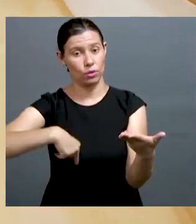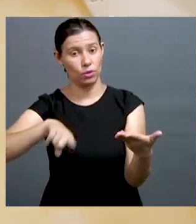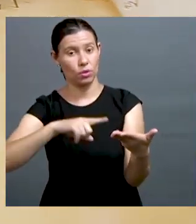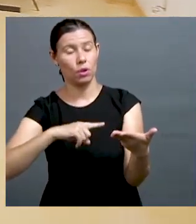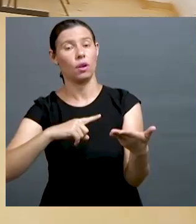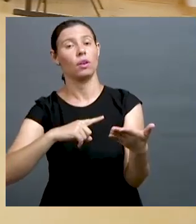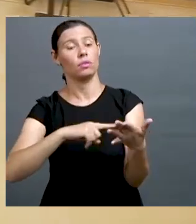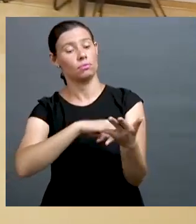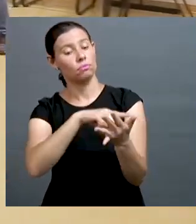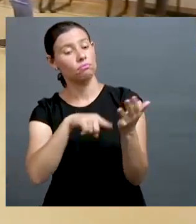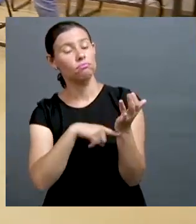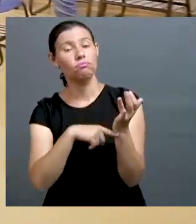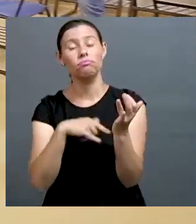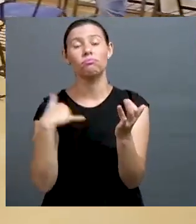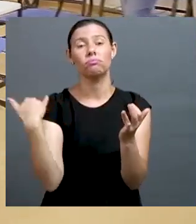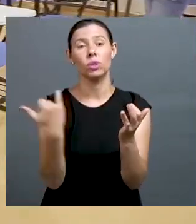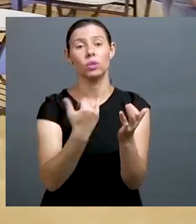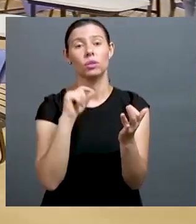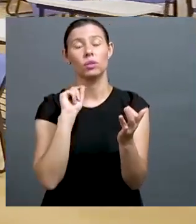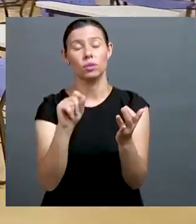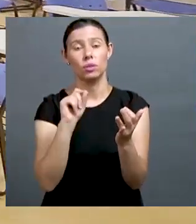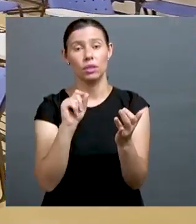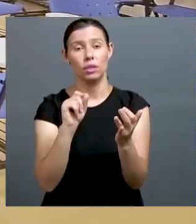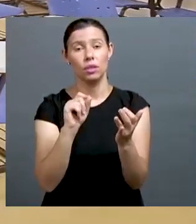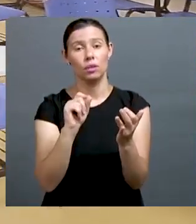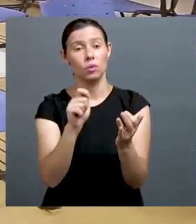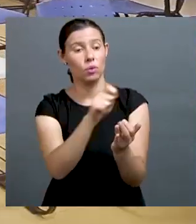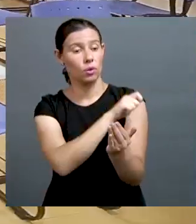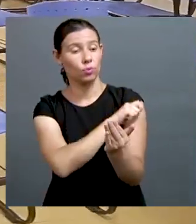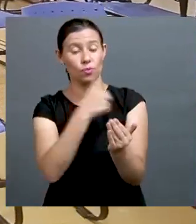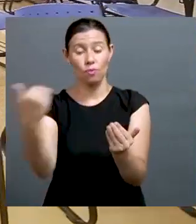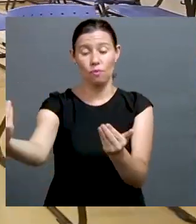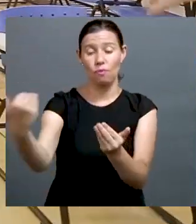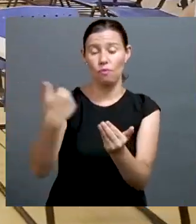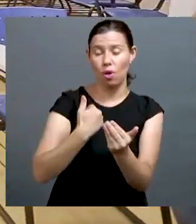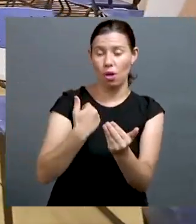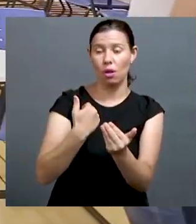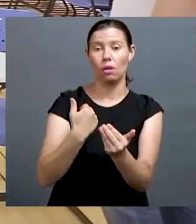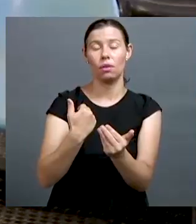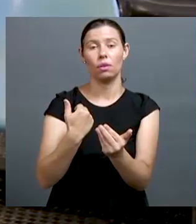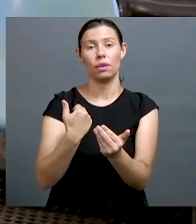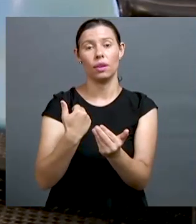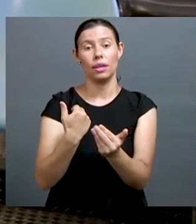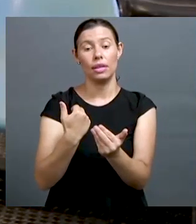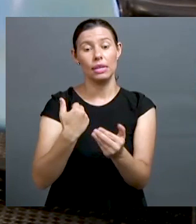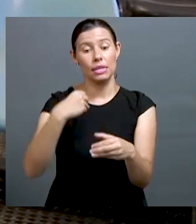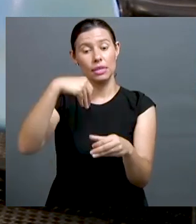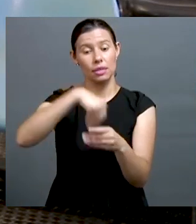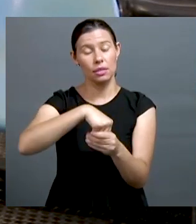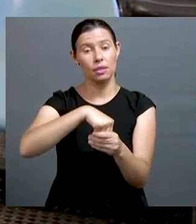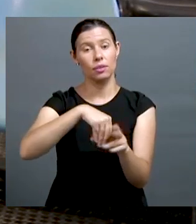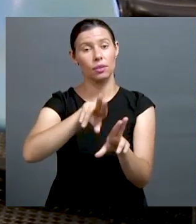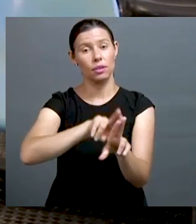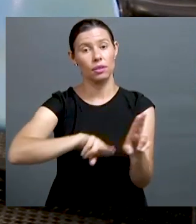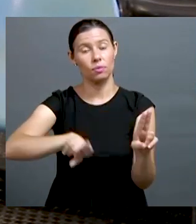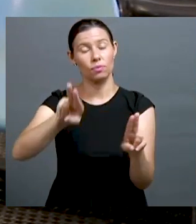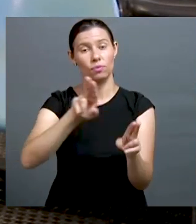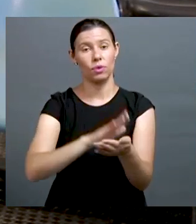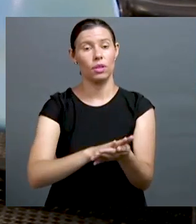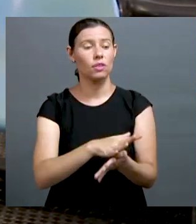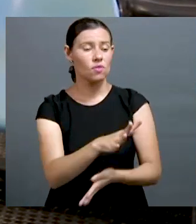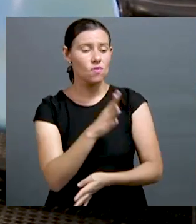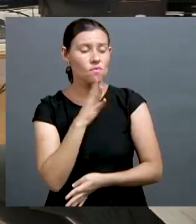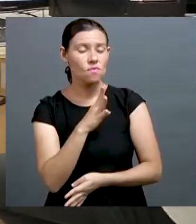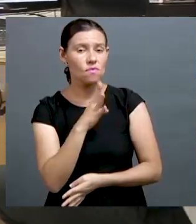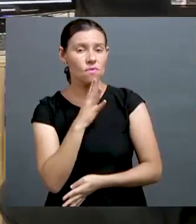A liberdade que a gente tem para falar com esses alunos, para conversar com eles. E hoje a gente tem um outro aspecto interessante,